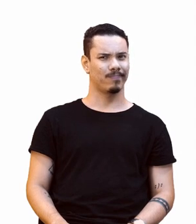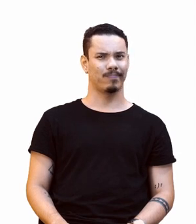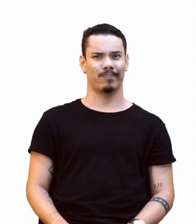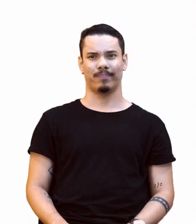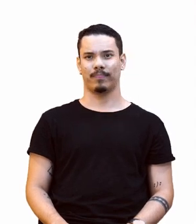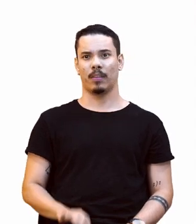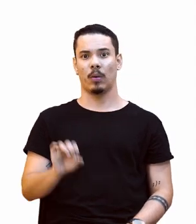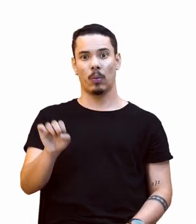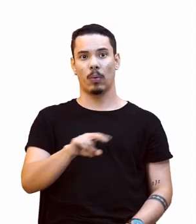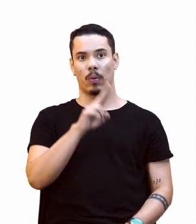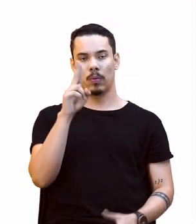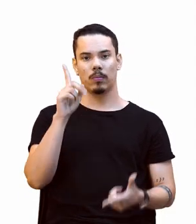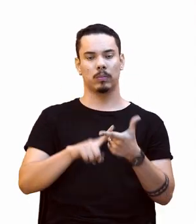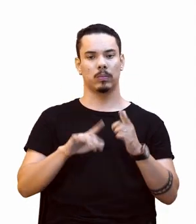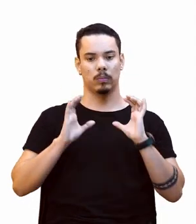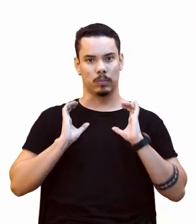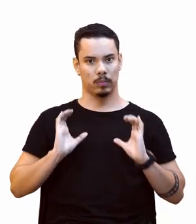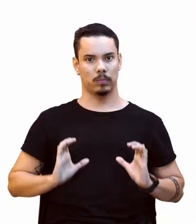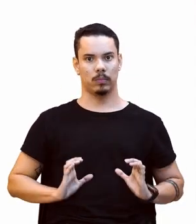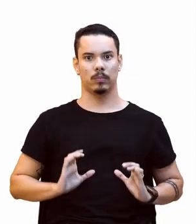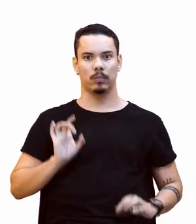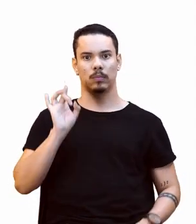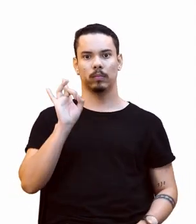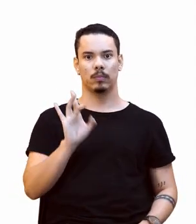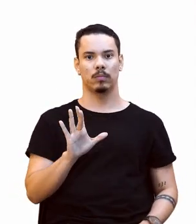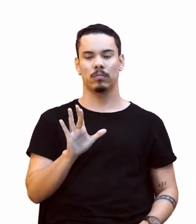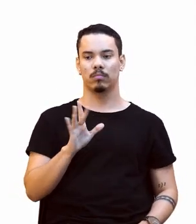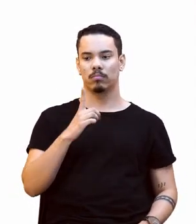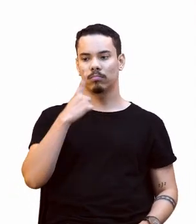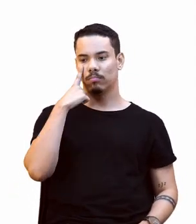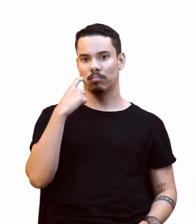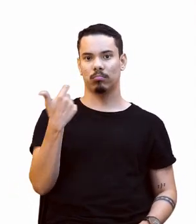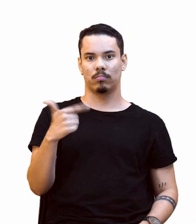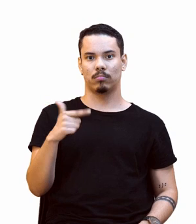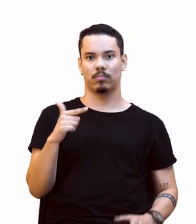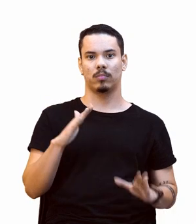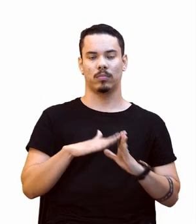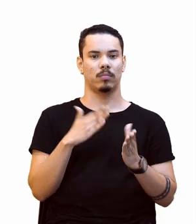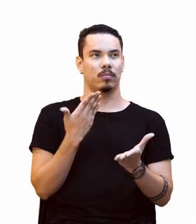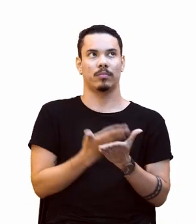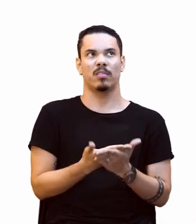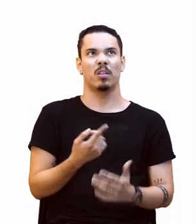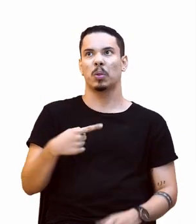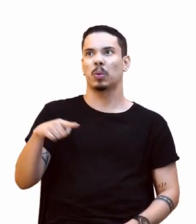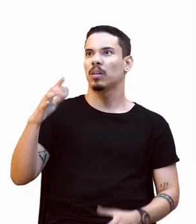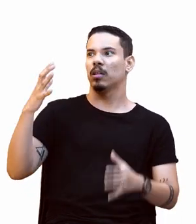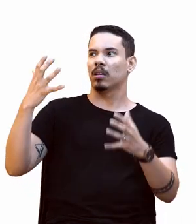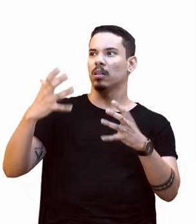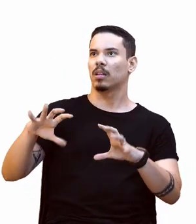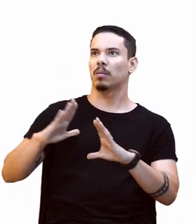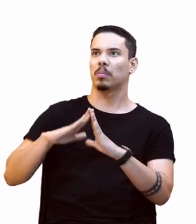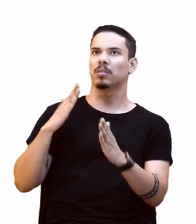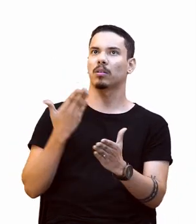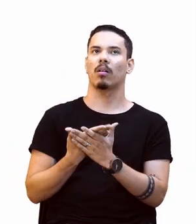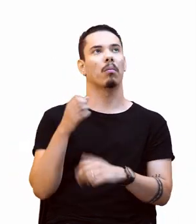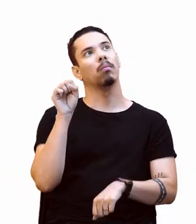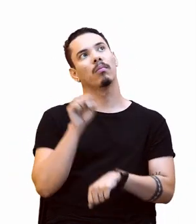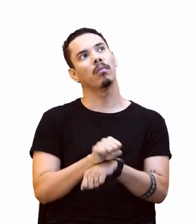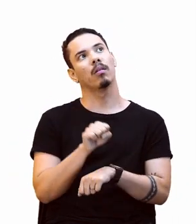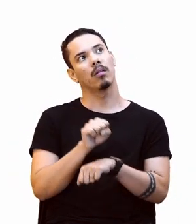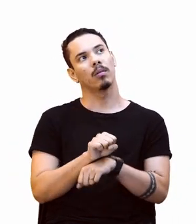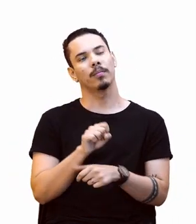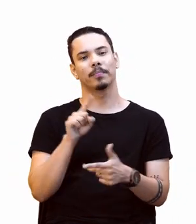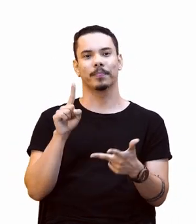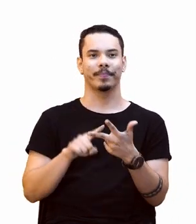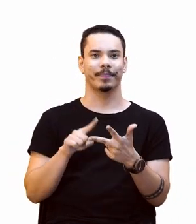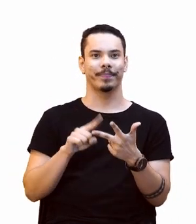B. Seu comportamento foi apenas por desinteresse da escola. Para ir para a escola, ele parou lá, né? Ou C.